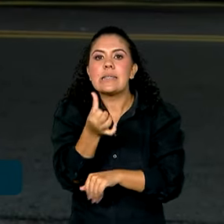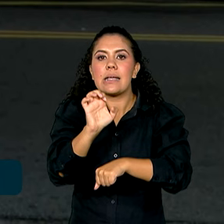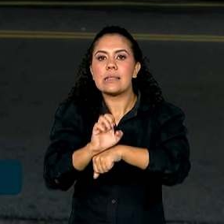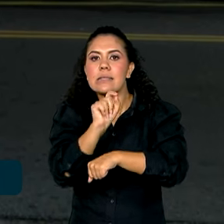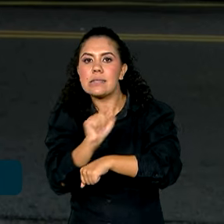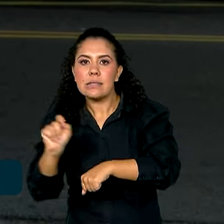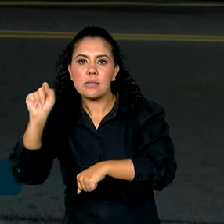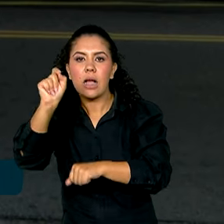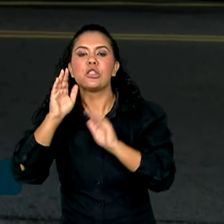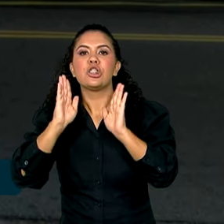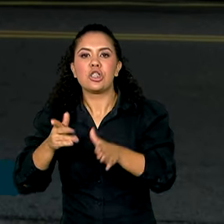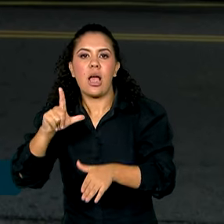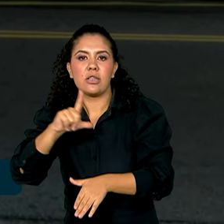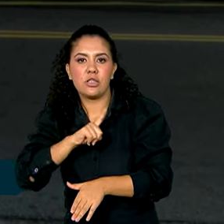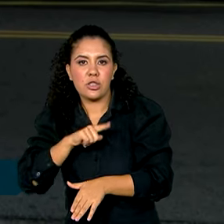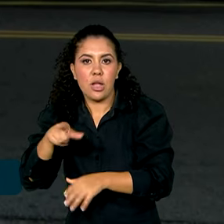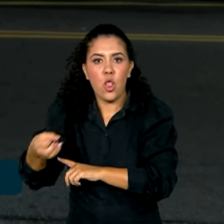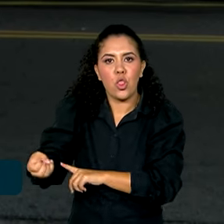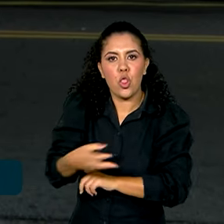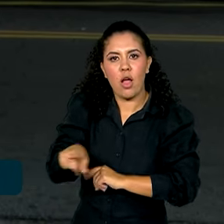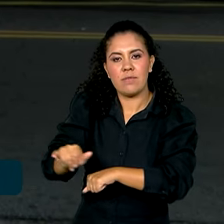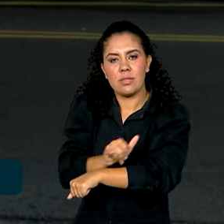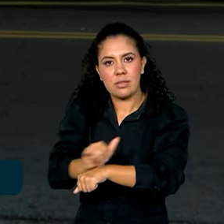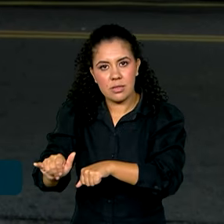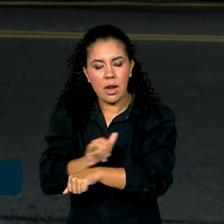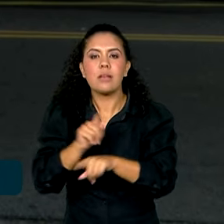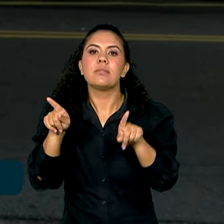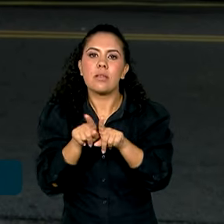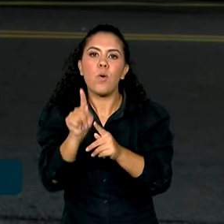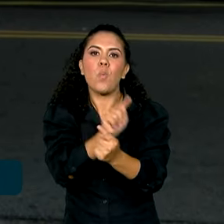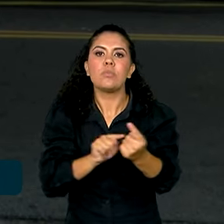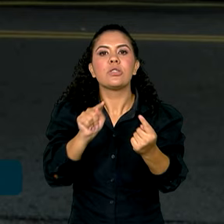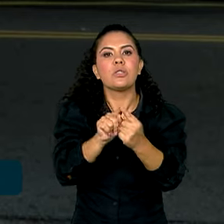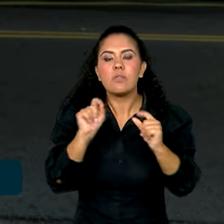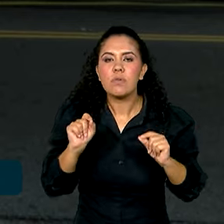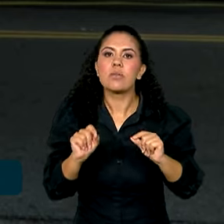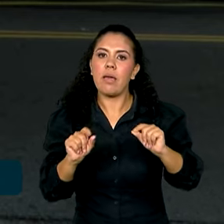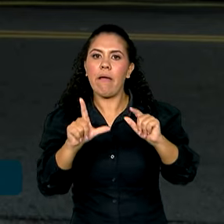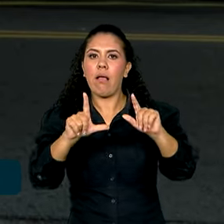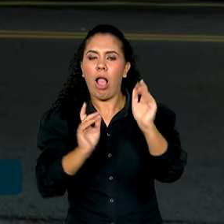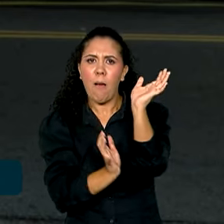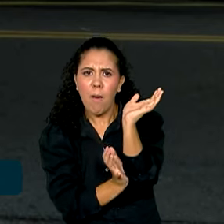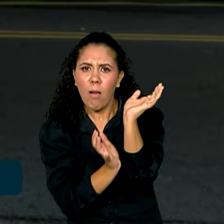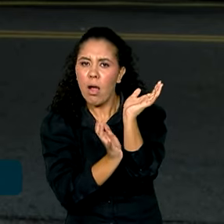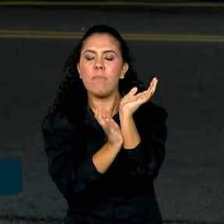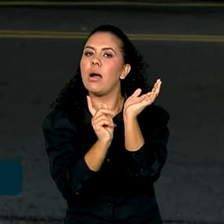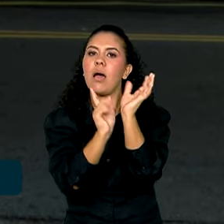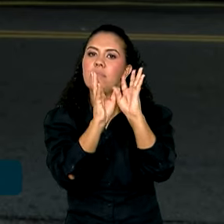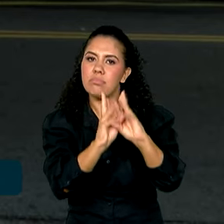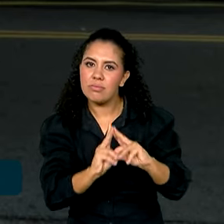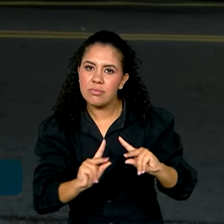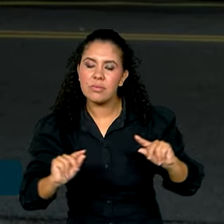Distrito Federal e tem o objetivo de desburocratizar os processos relacionados a autuações de